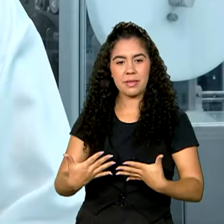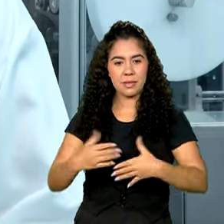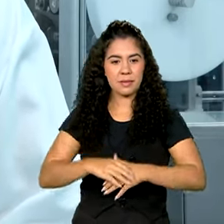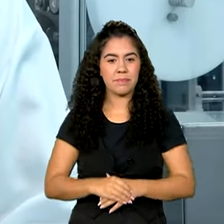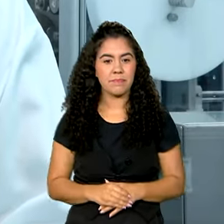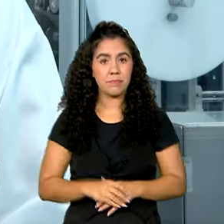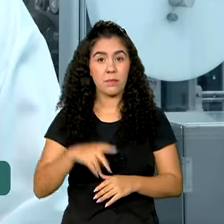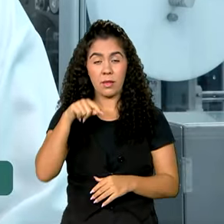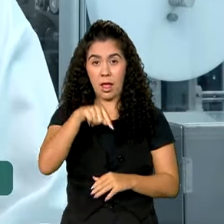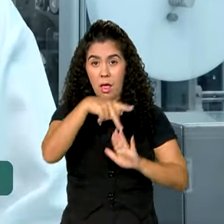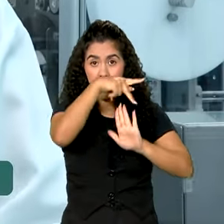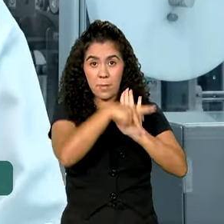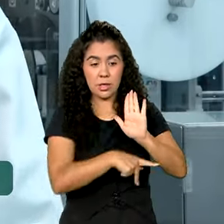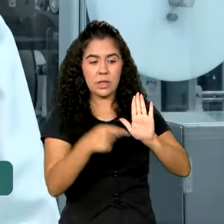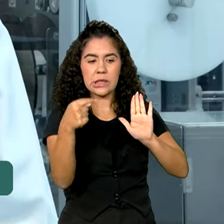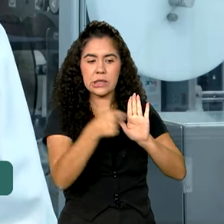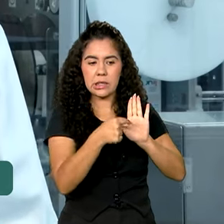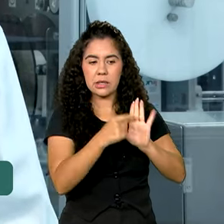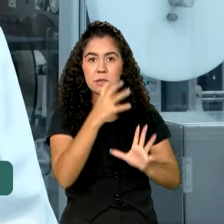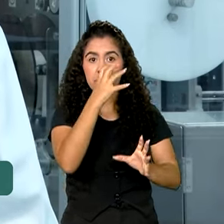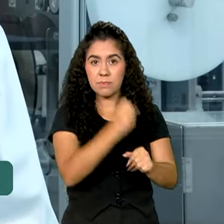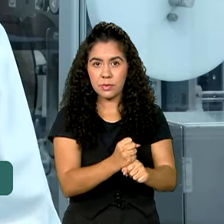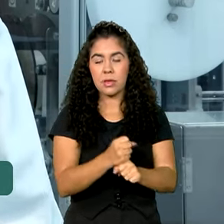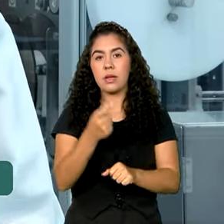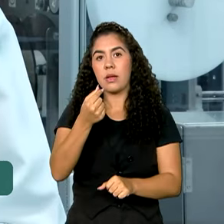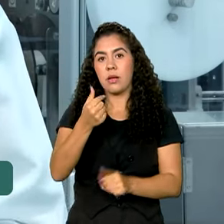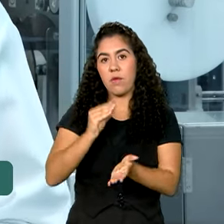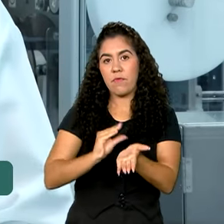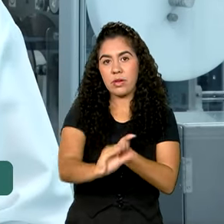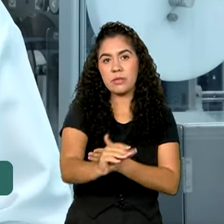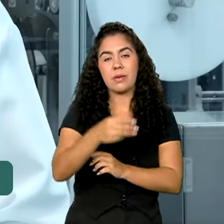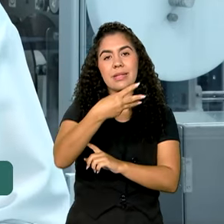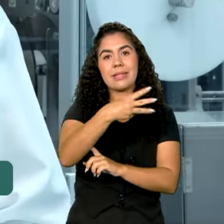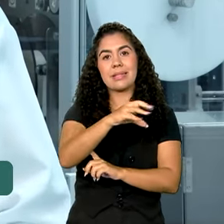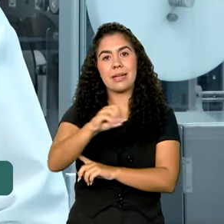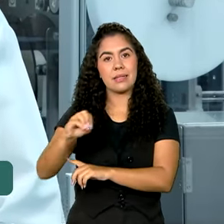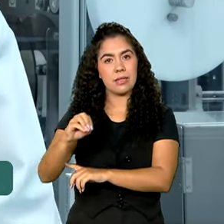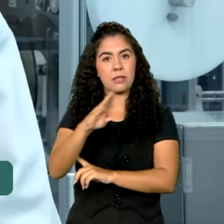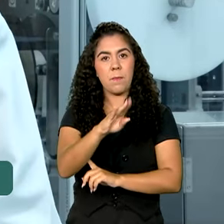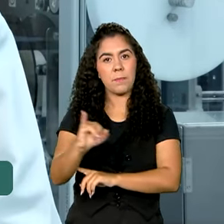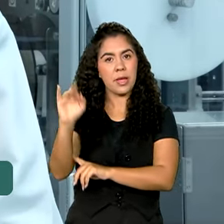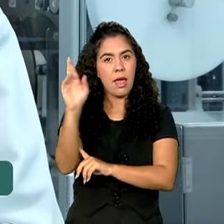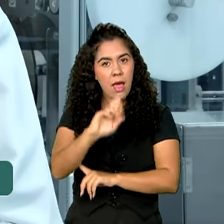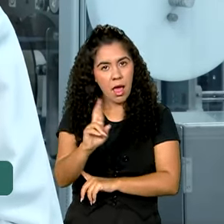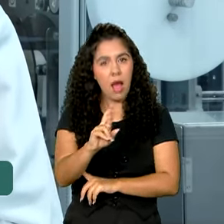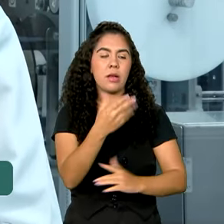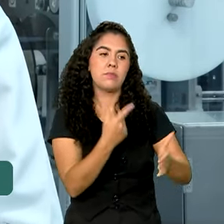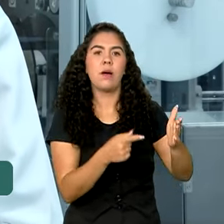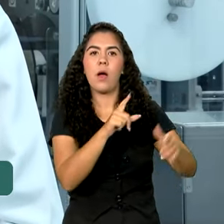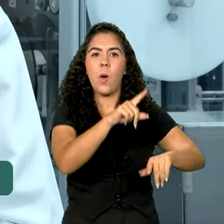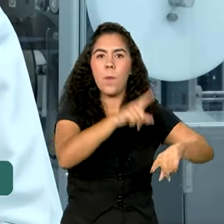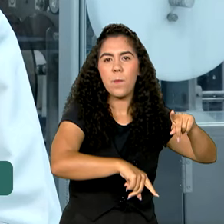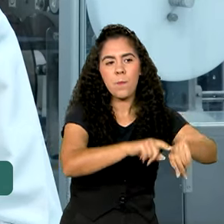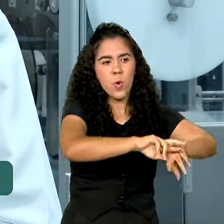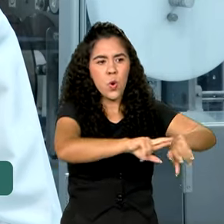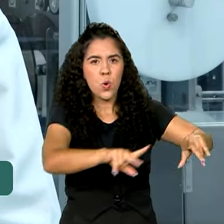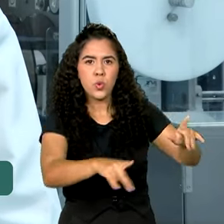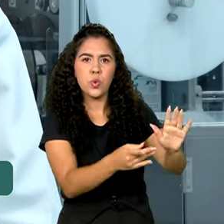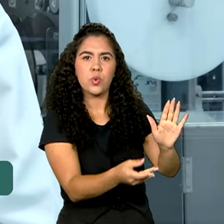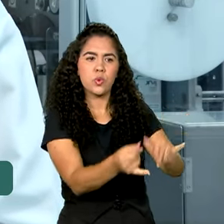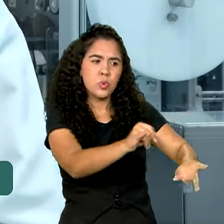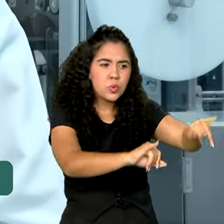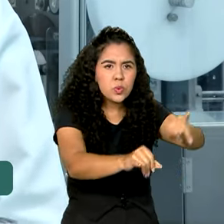como um todo, gente tem investimentos de R$ 300 milhões, tanto na parte de desenvolvimento de produto, controle de qualidade e